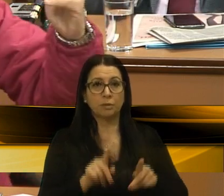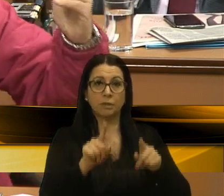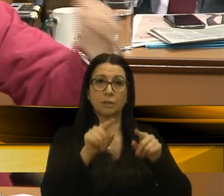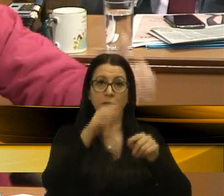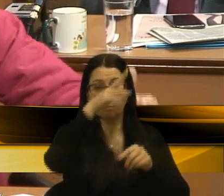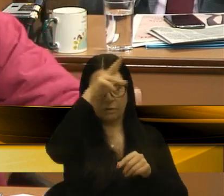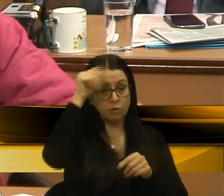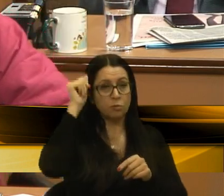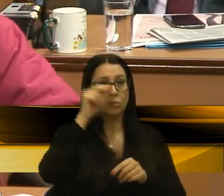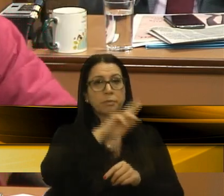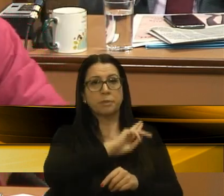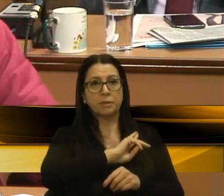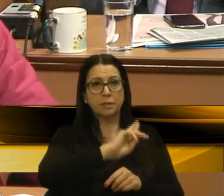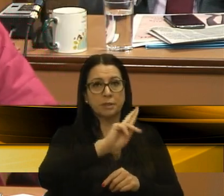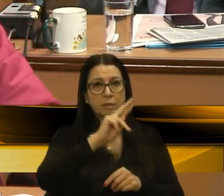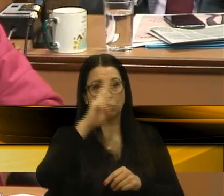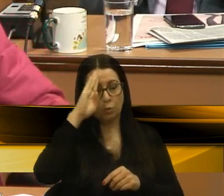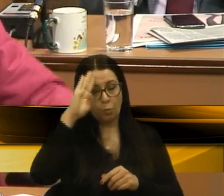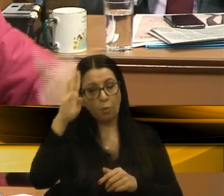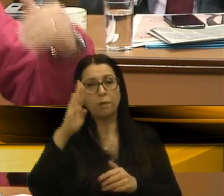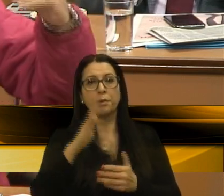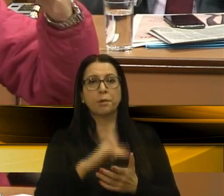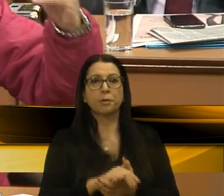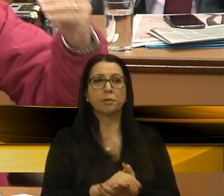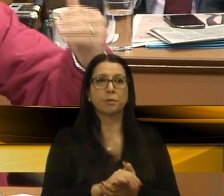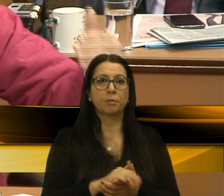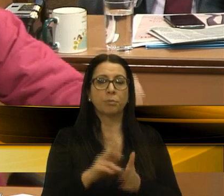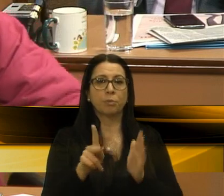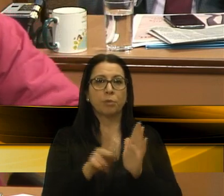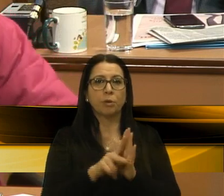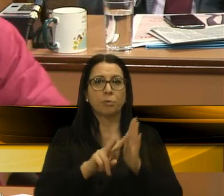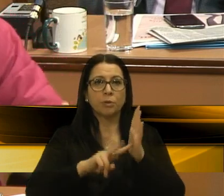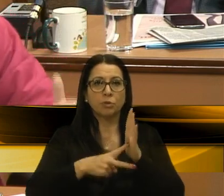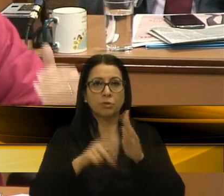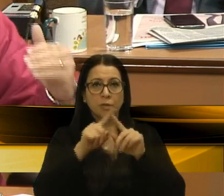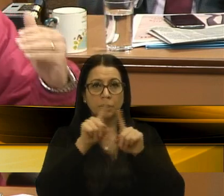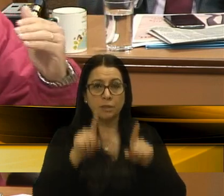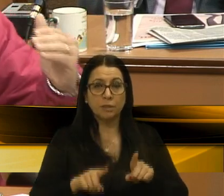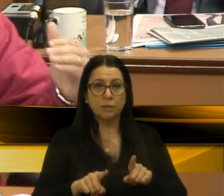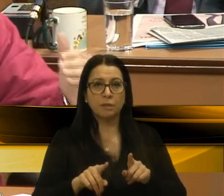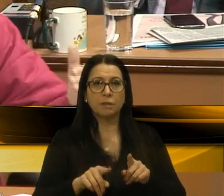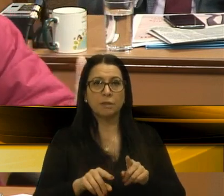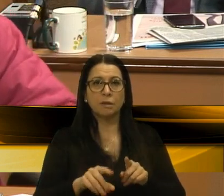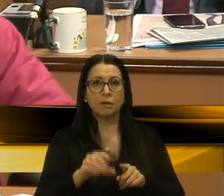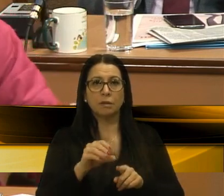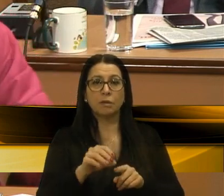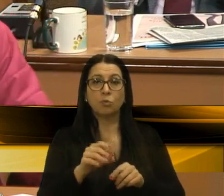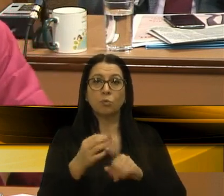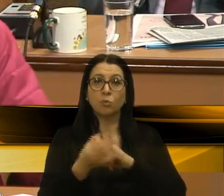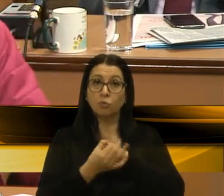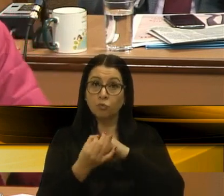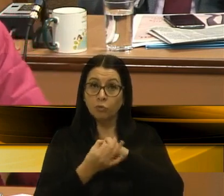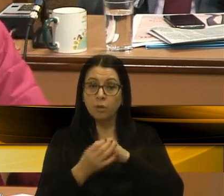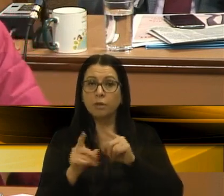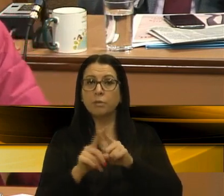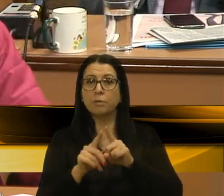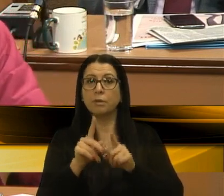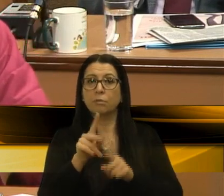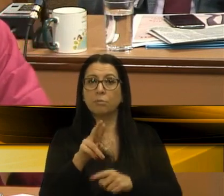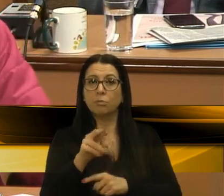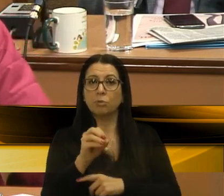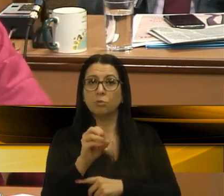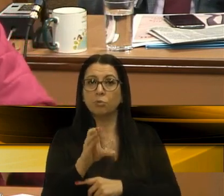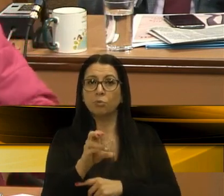representação da Guarda Municipal, do próprio Sindicerve, da Ordem dos Advogados do Brasil e da Procuradoria Geral do